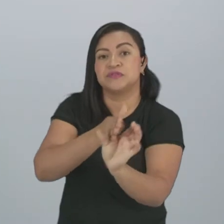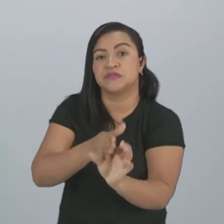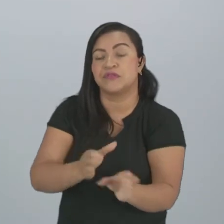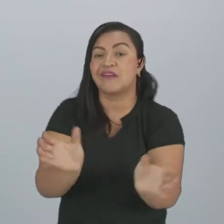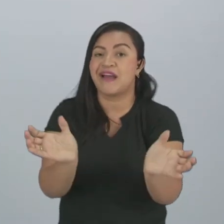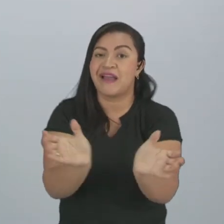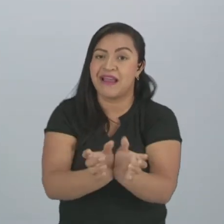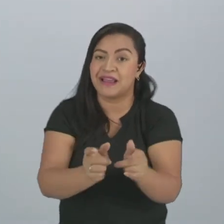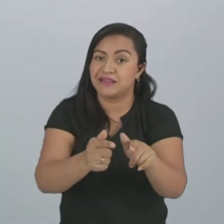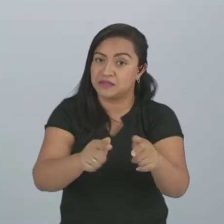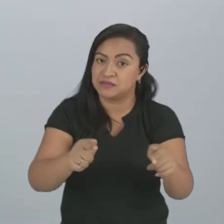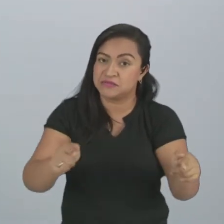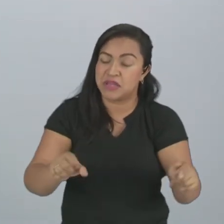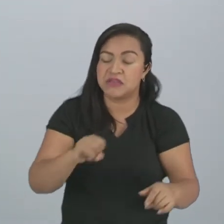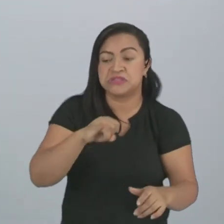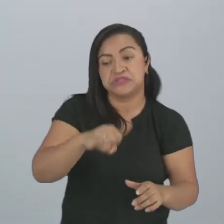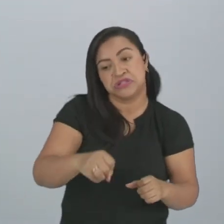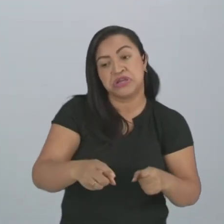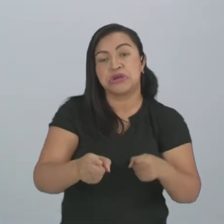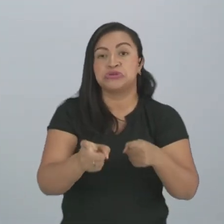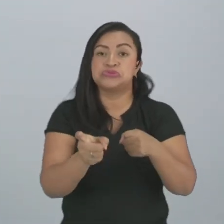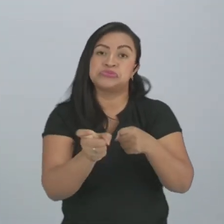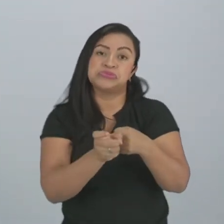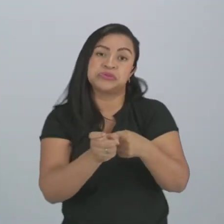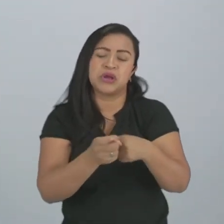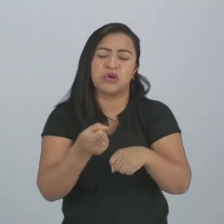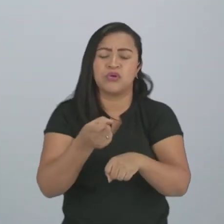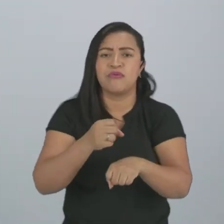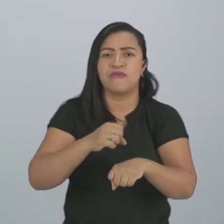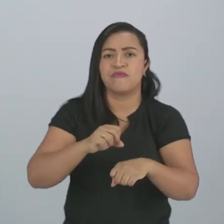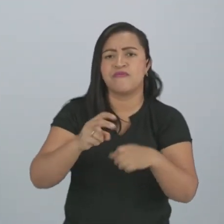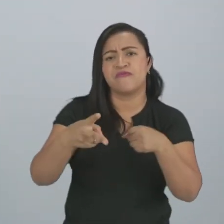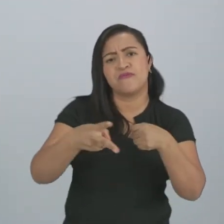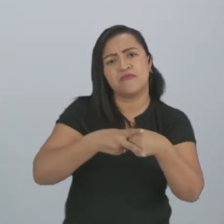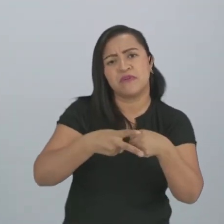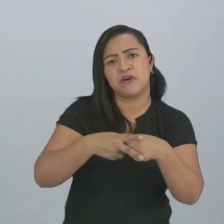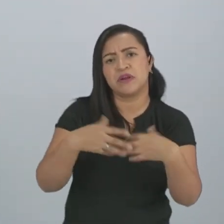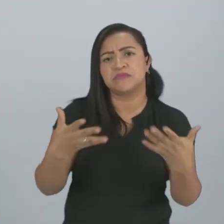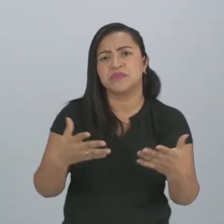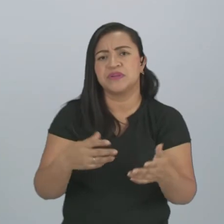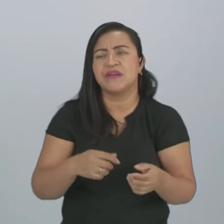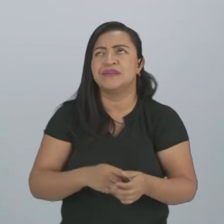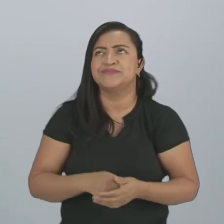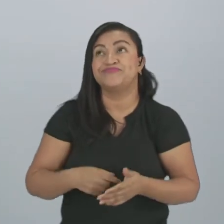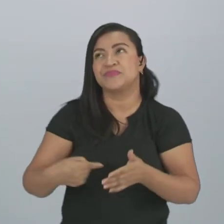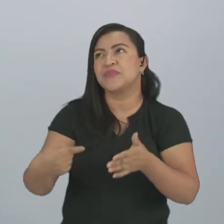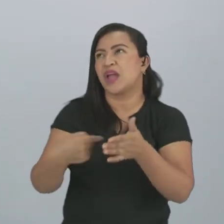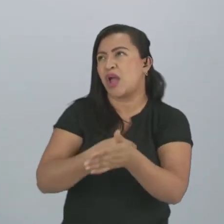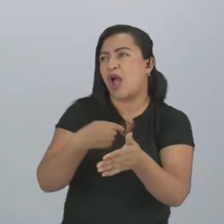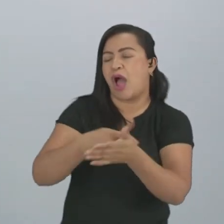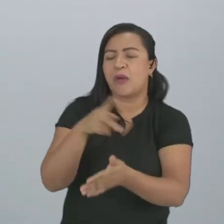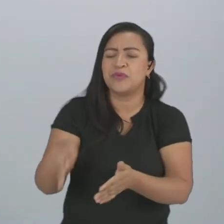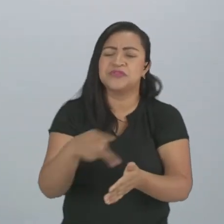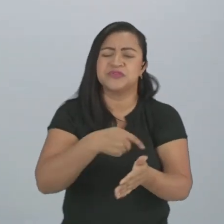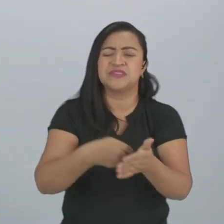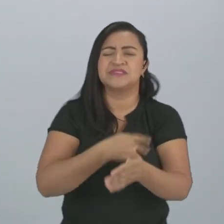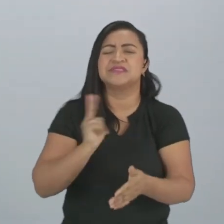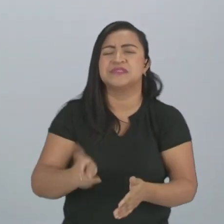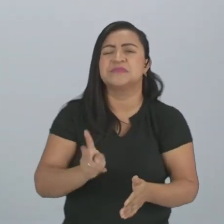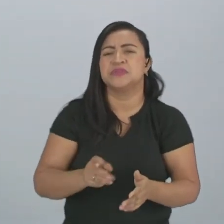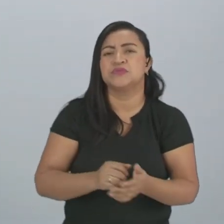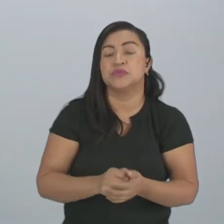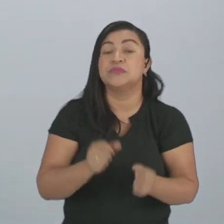climatical, se é um substantivo, um perro, eu tô em dúvida. A professora sempre pergunta se isso aqui é um verb. Será que é um verb? Você pode consultar um